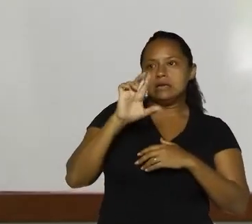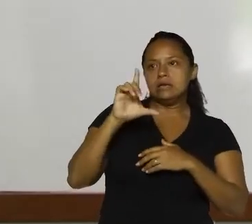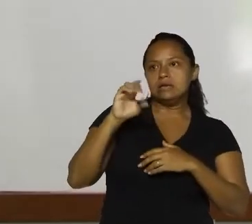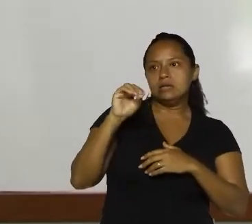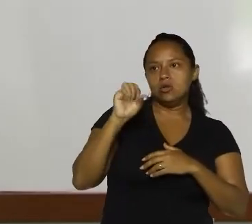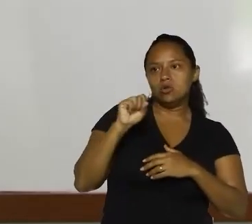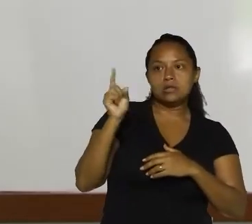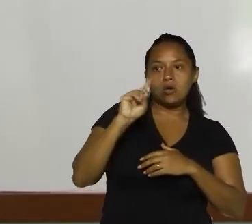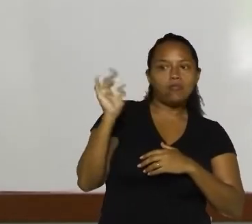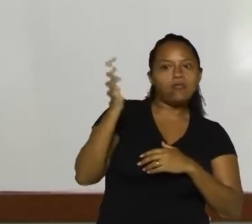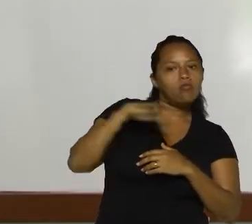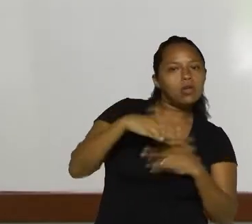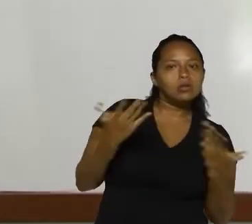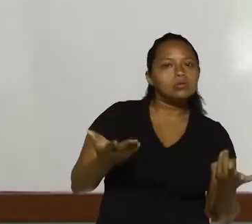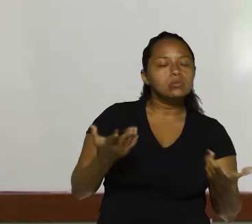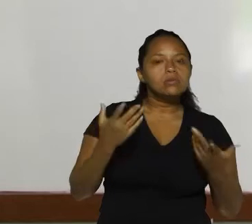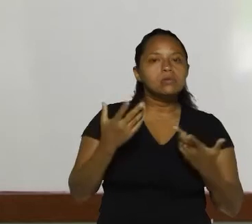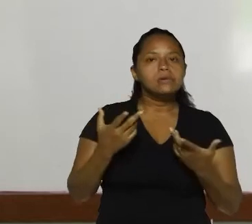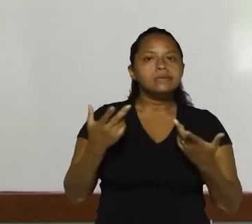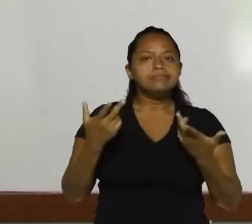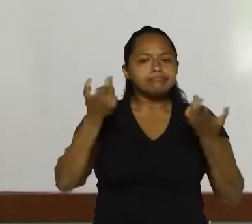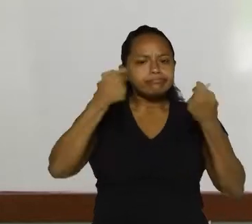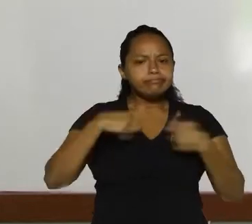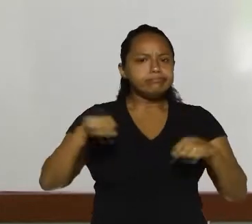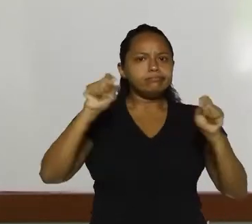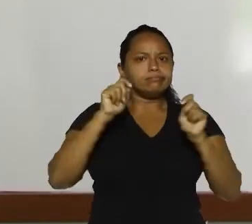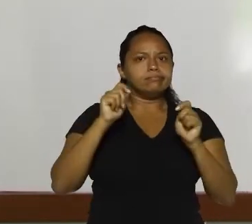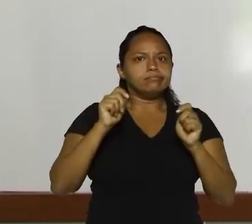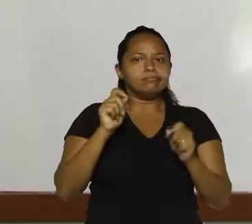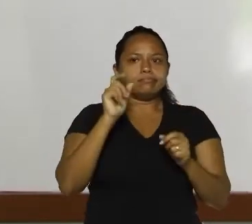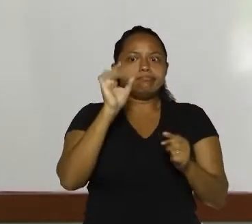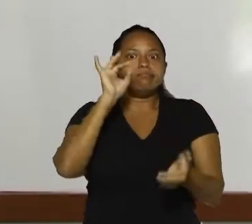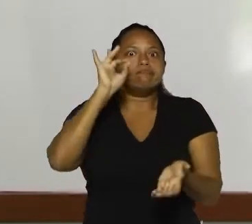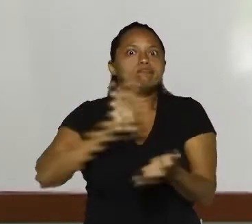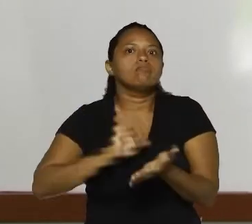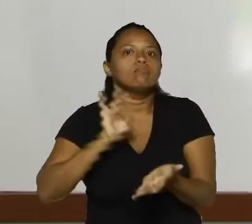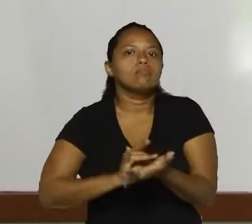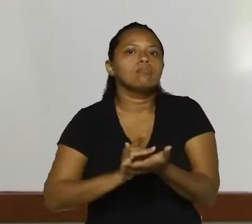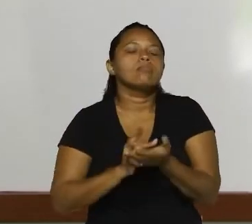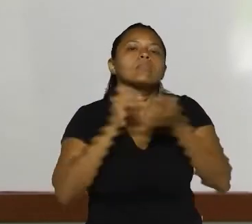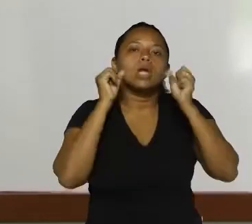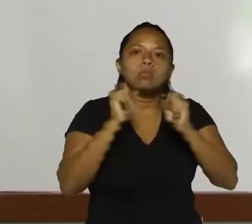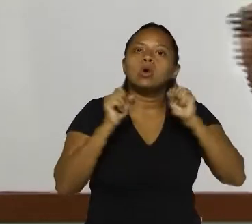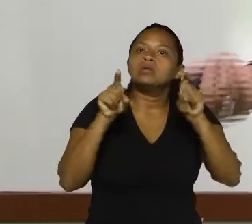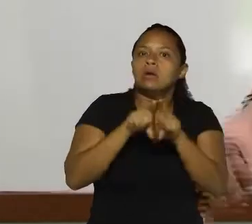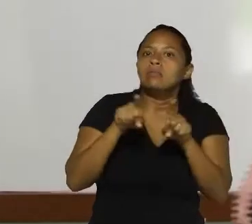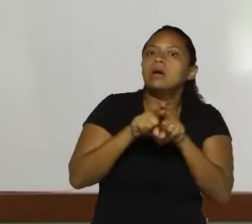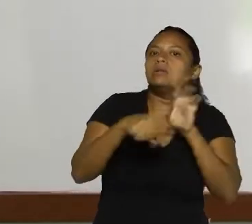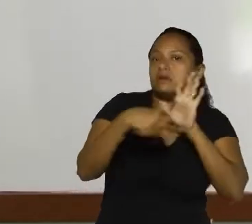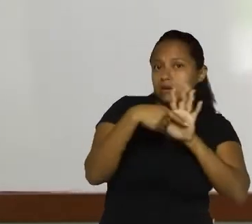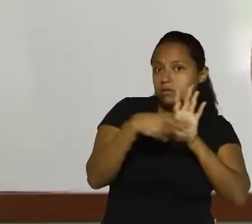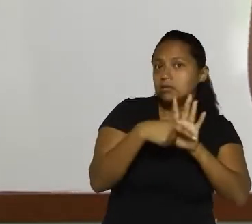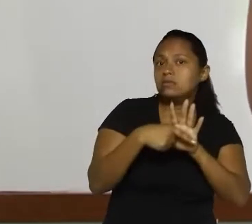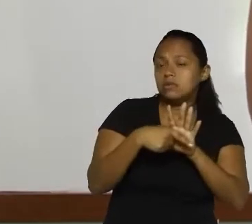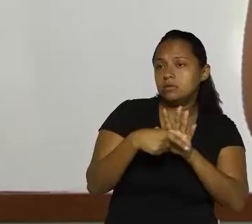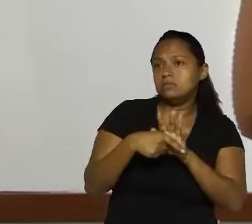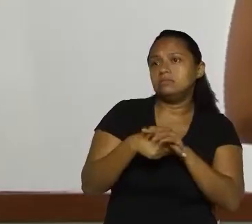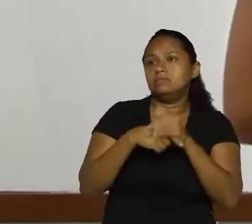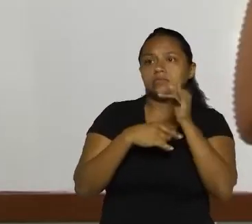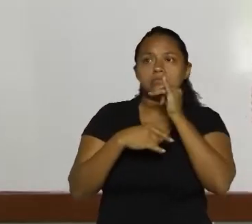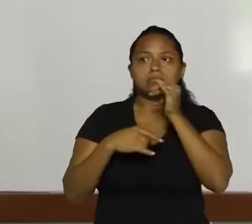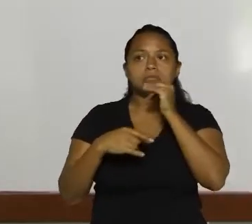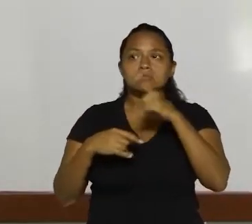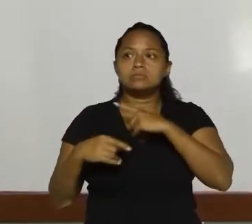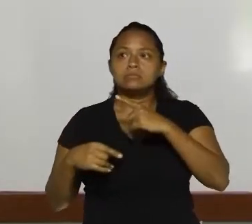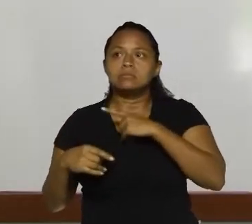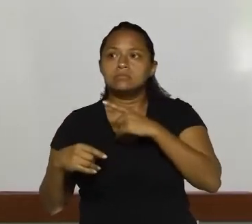para eu fazer uma declaração, ela não necessariamente precisa ser afirmativa. Ela pode ser negativa também. Então, a gente tem a